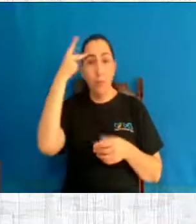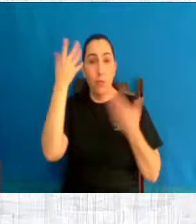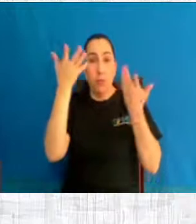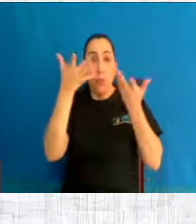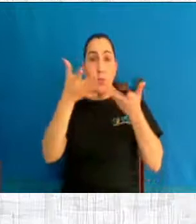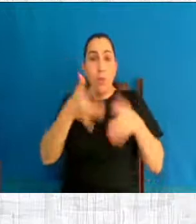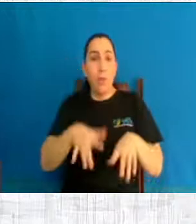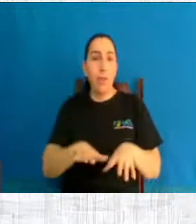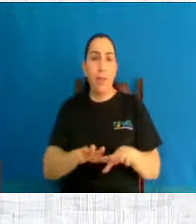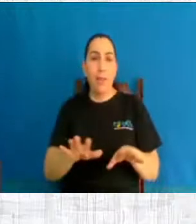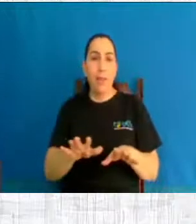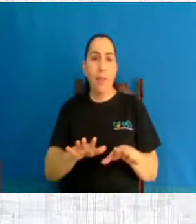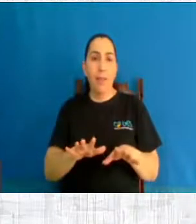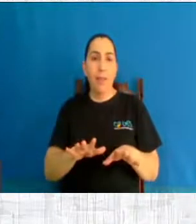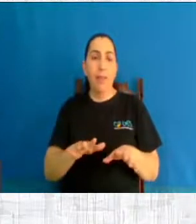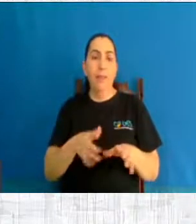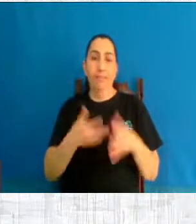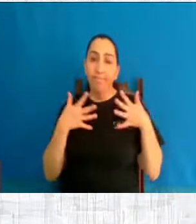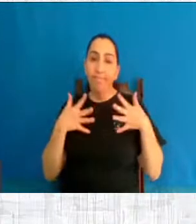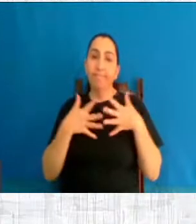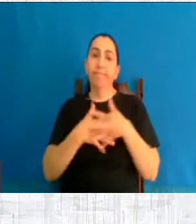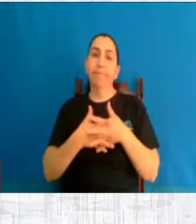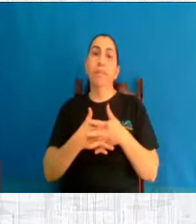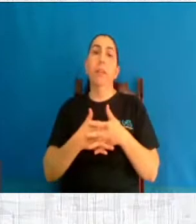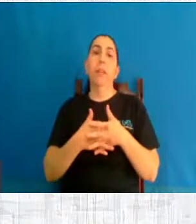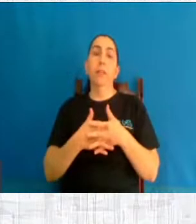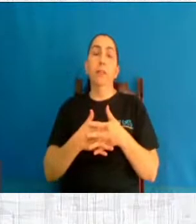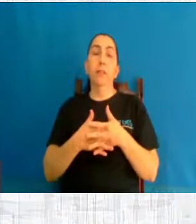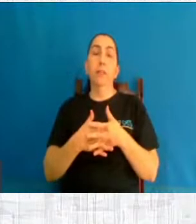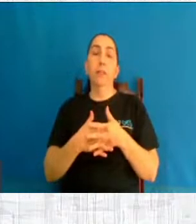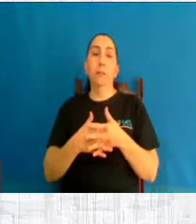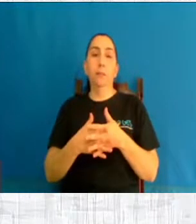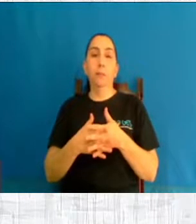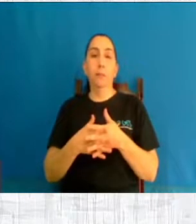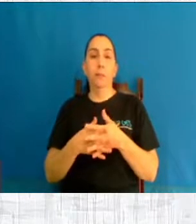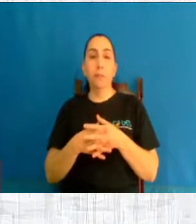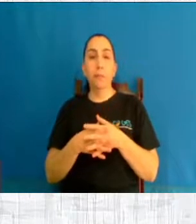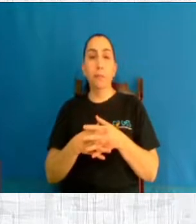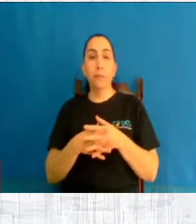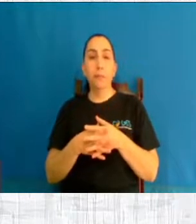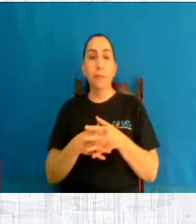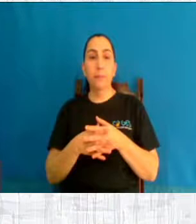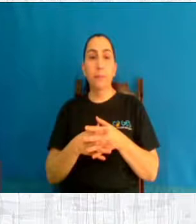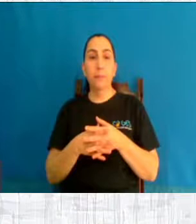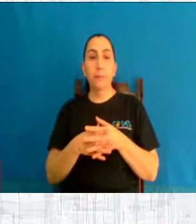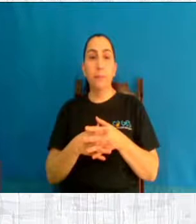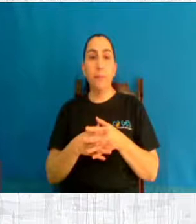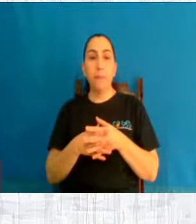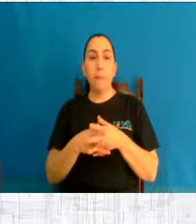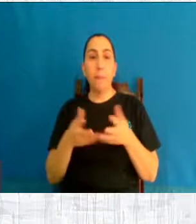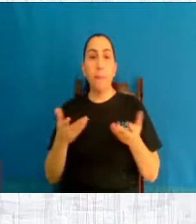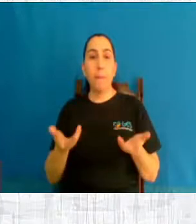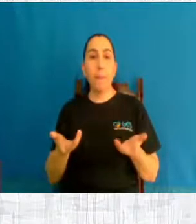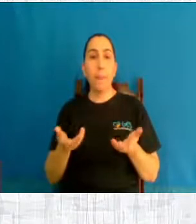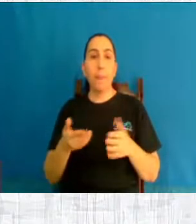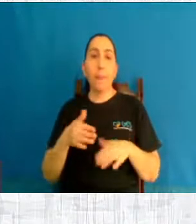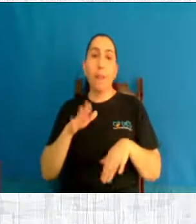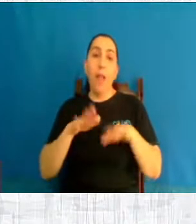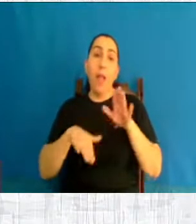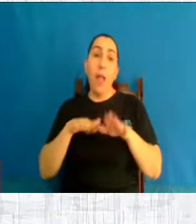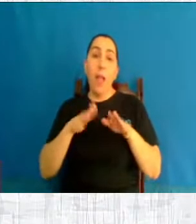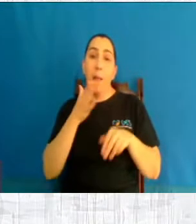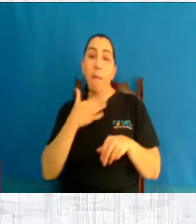nascendo menos. Então, mais complicado. Prejudicando a Previdência Social. Ah, é melhor abortar usando excertos ou